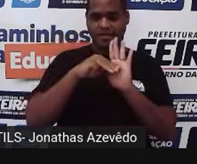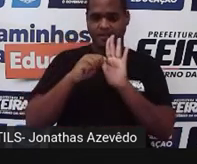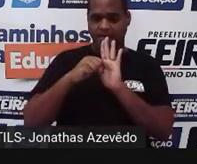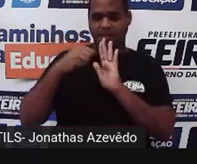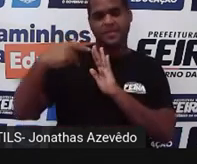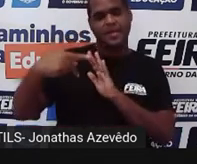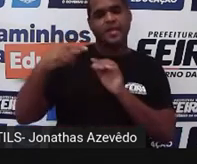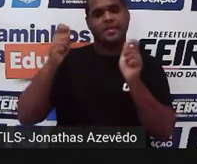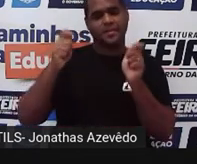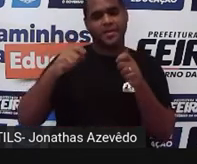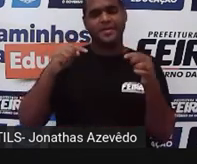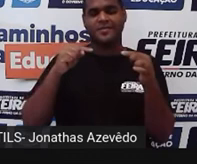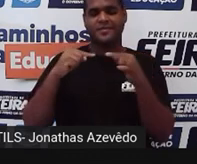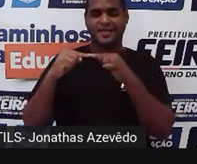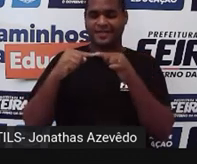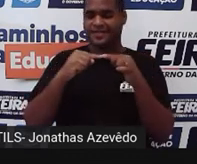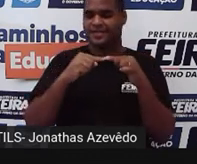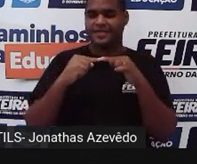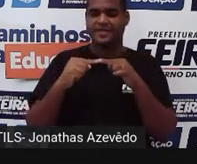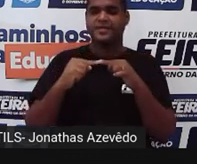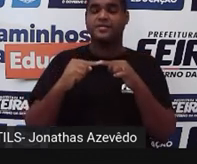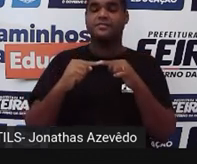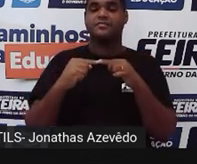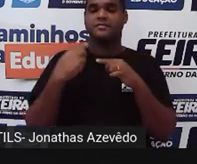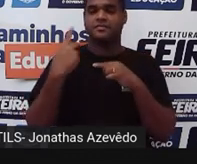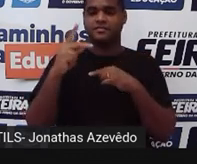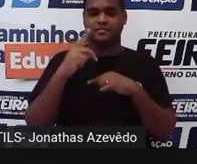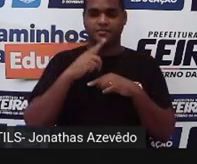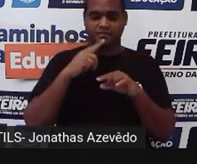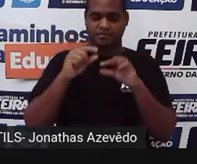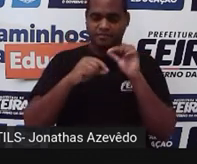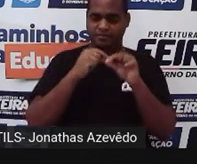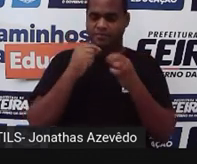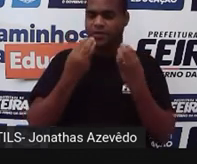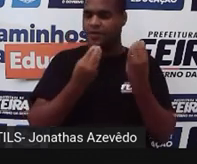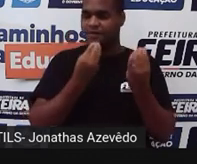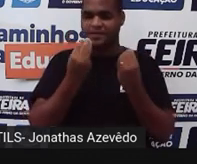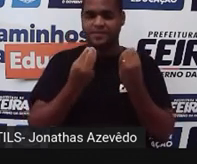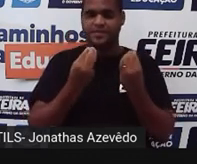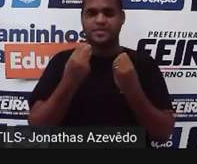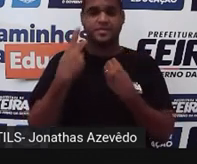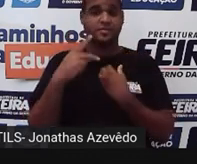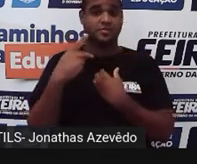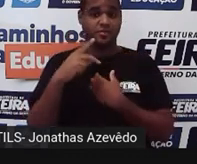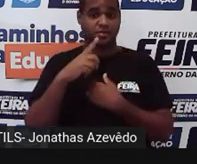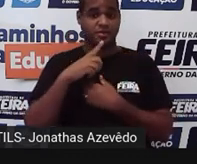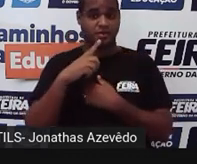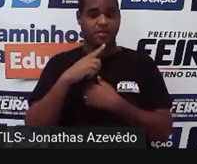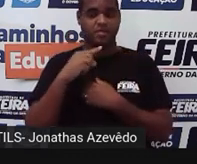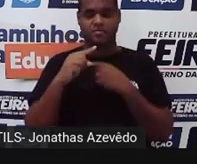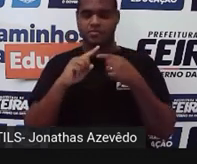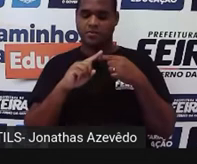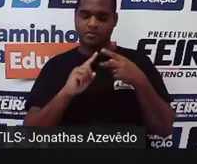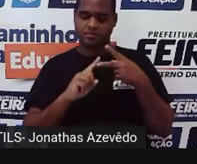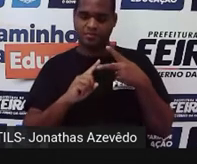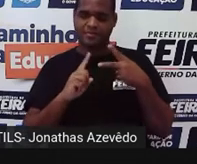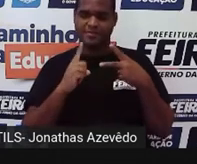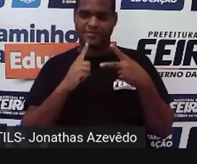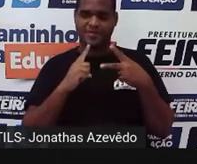é essa. E o cálculo como é que faz? O cálculo são dois passos.